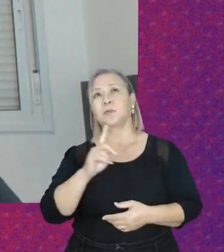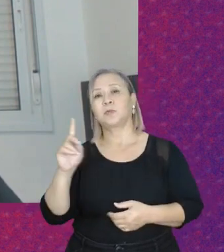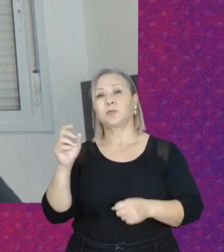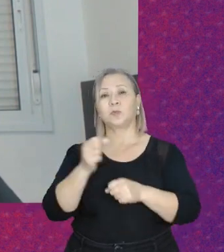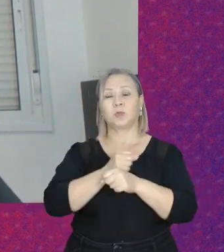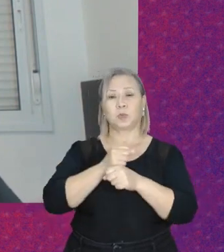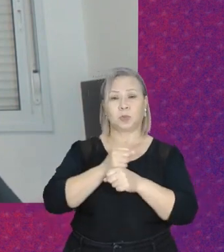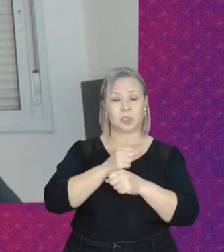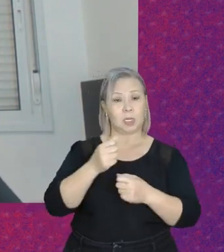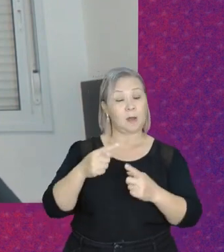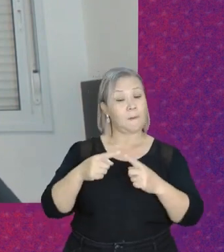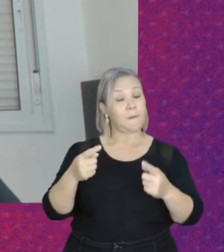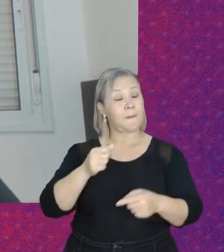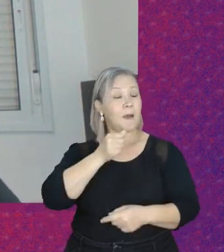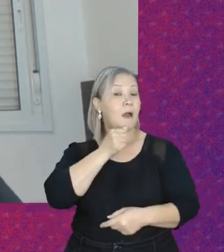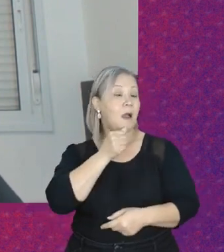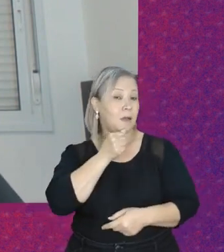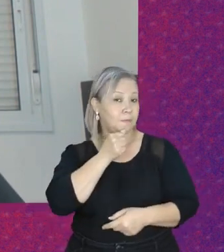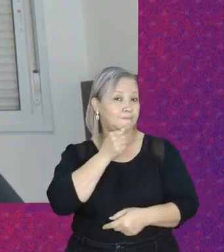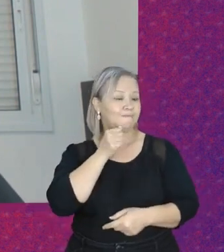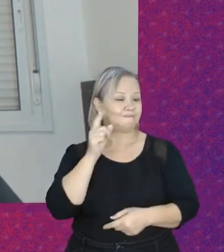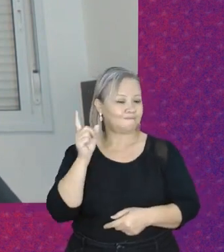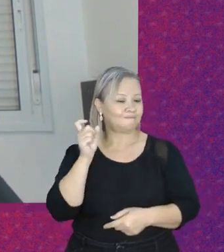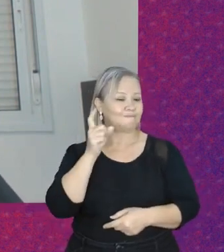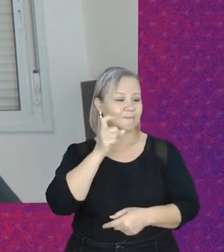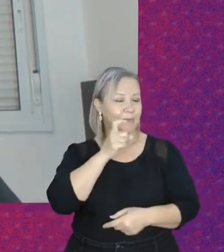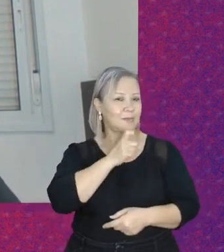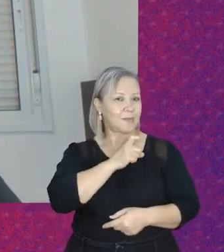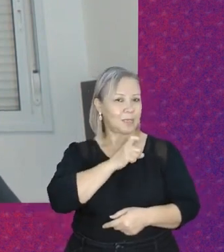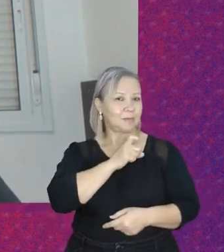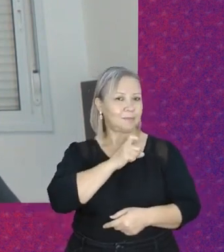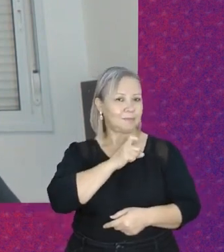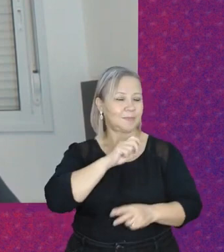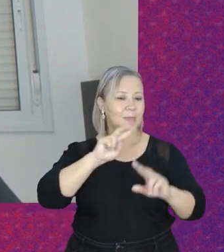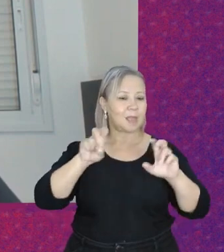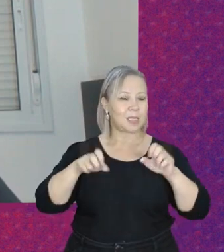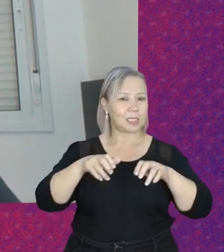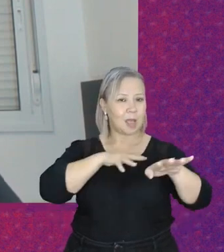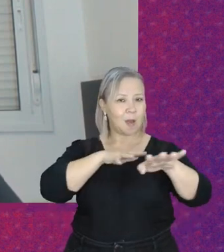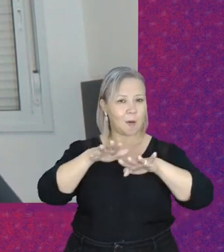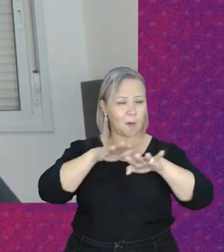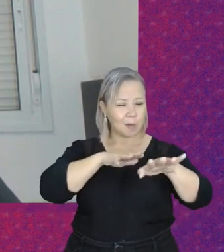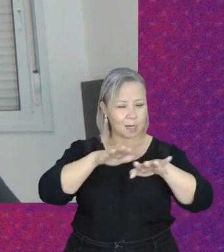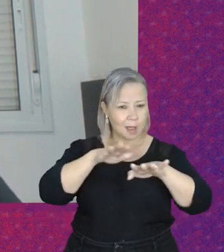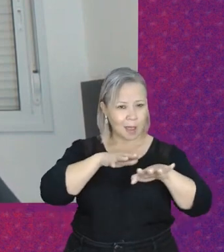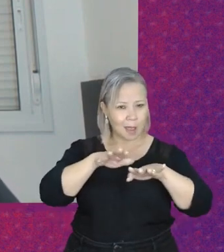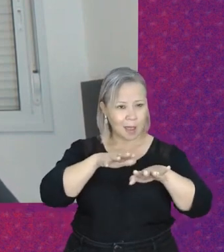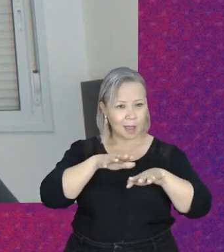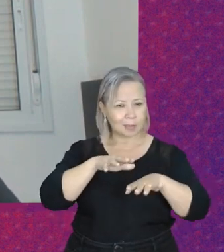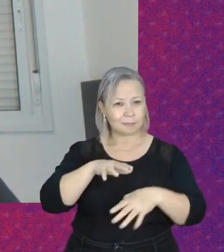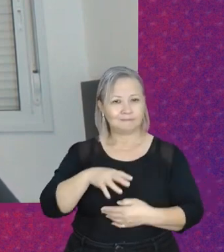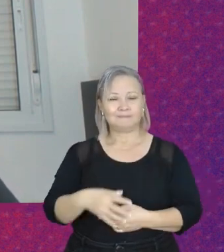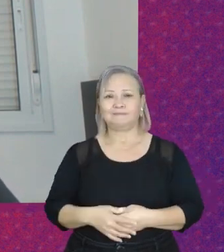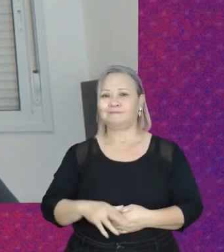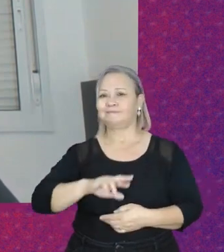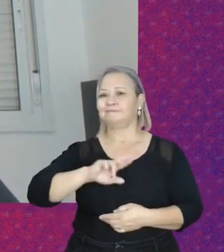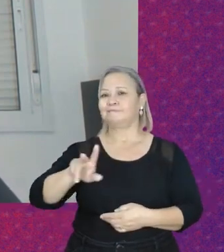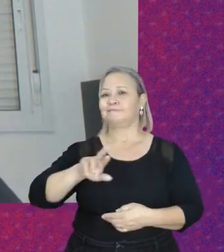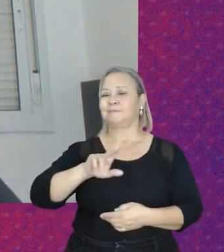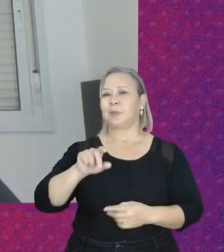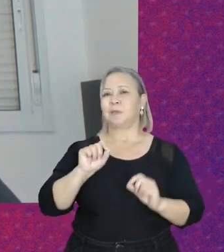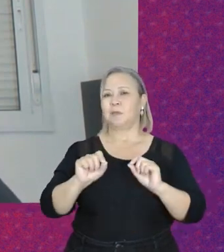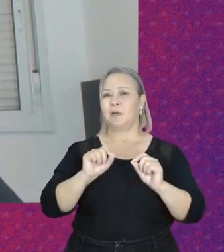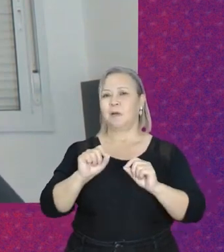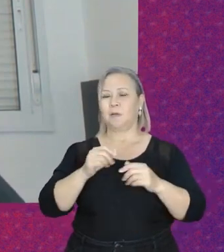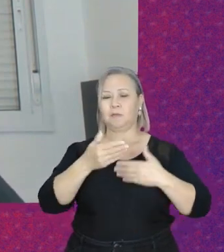mas ainda é difícil. Por exemplo, a questão da mobilidade, às vezes, você não consegue cruzar